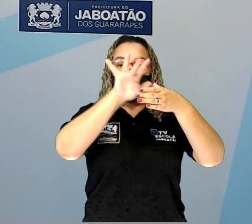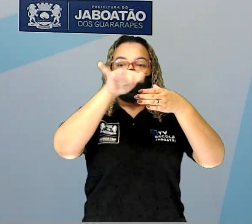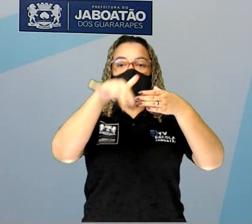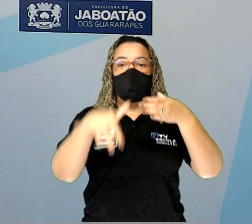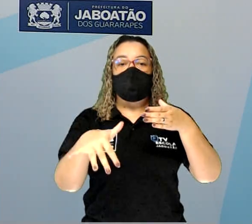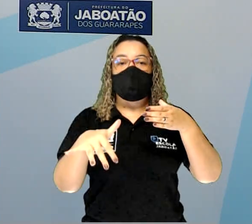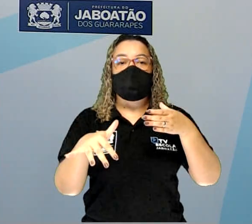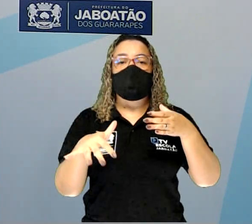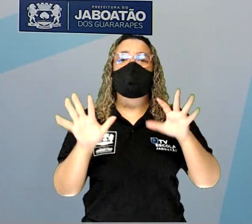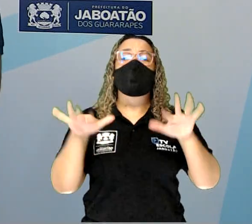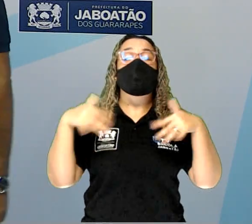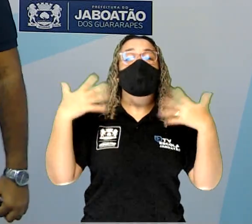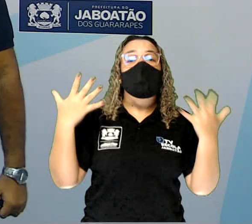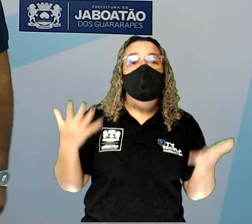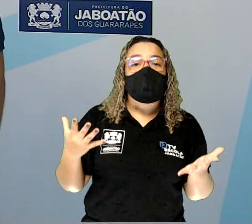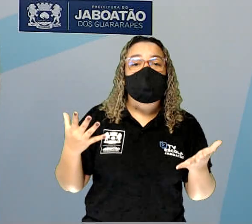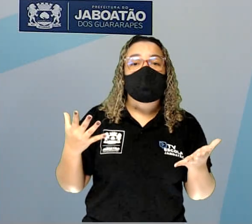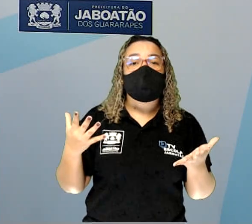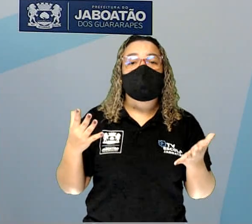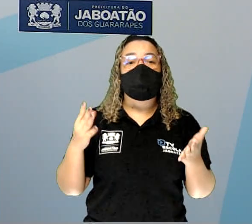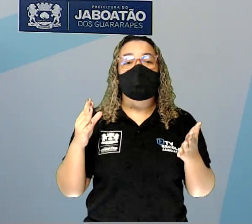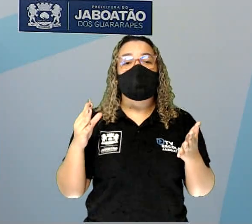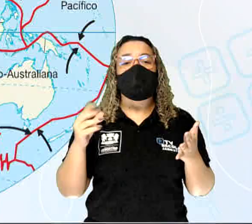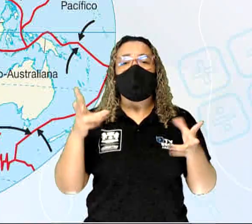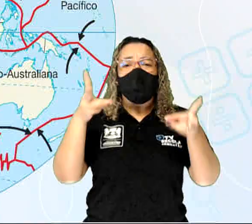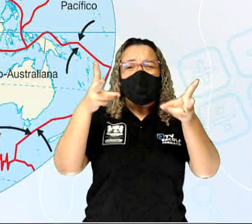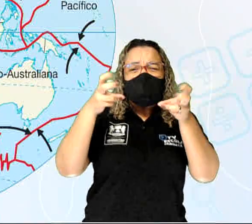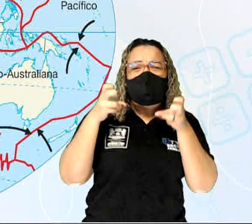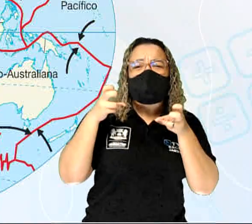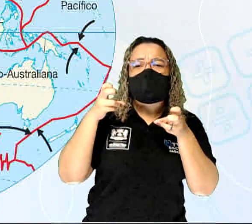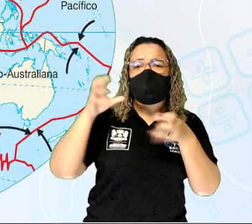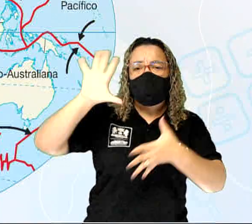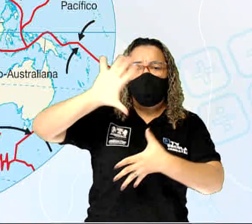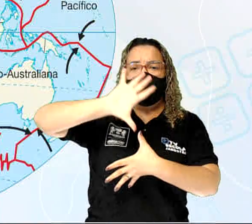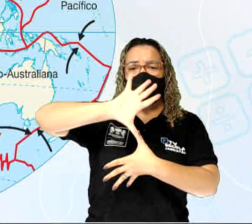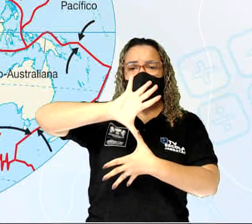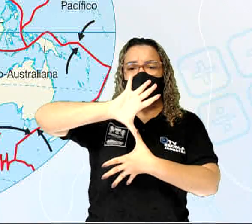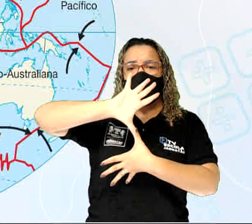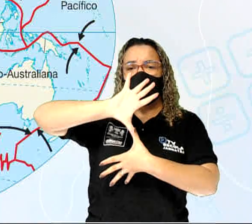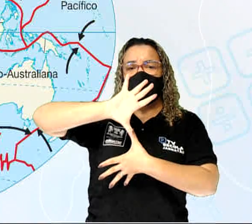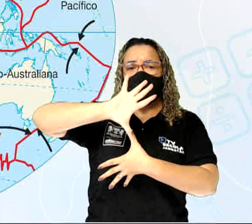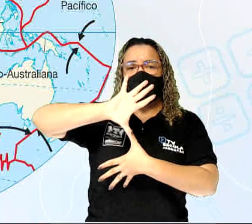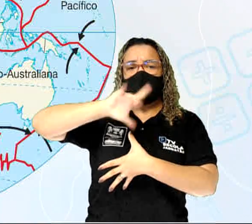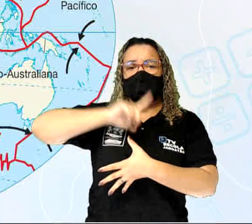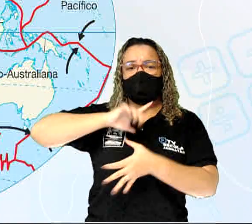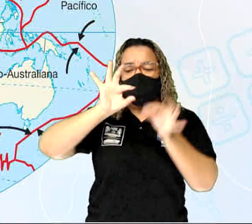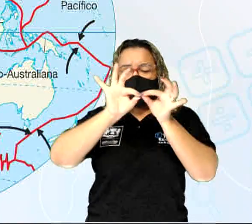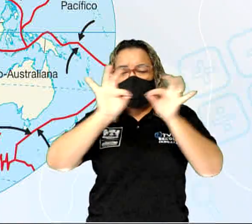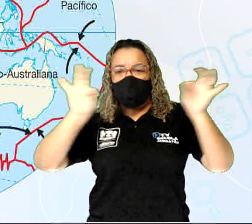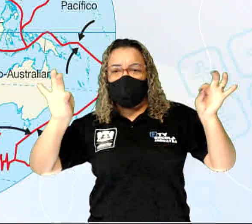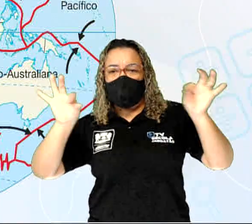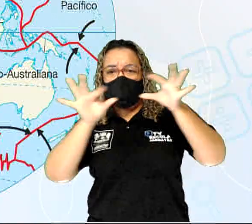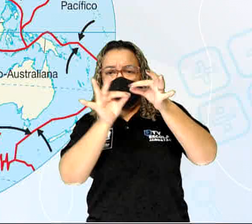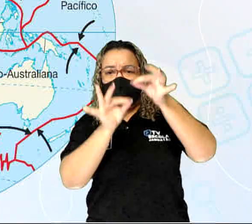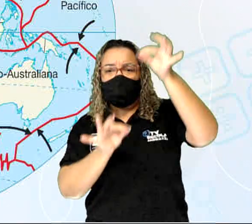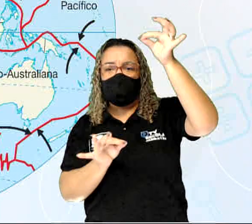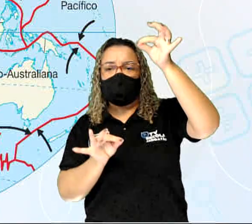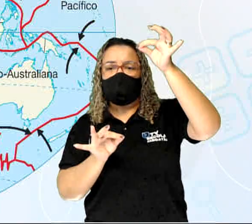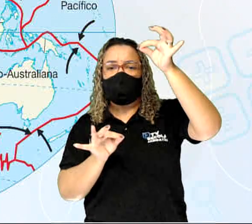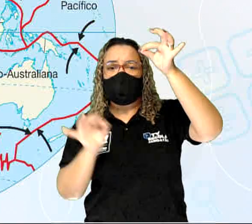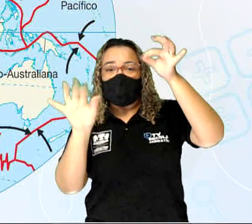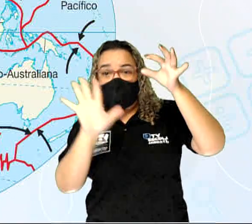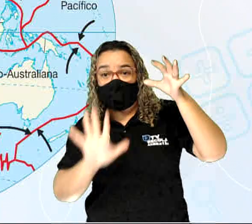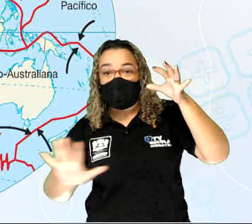E aí, eu coloquei para vocês, observe aí na tela, um mapa com a divisão geral da